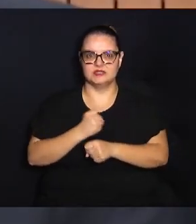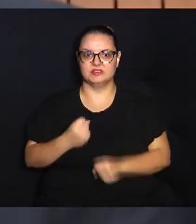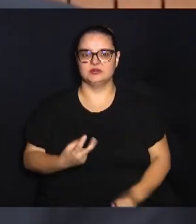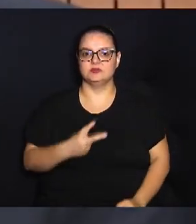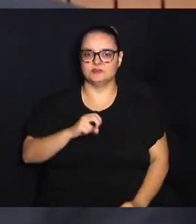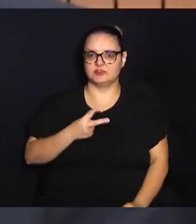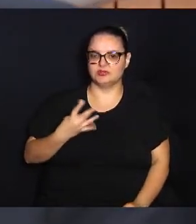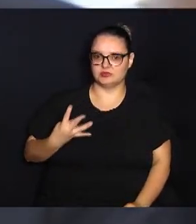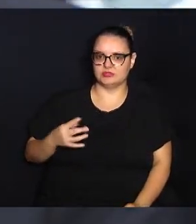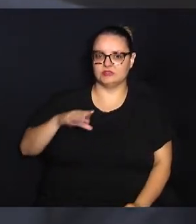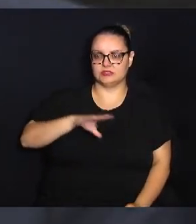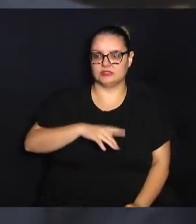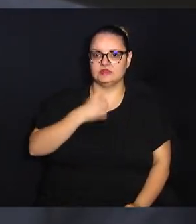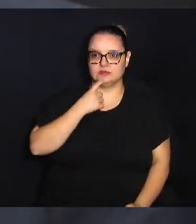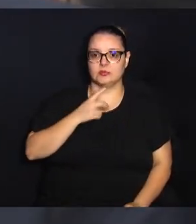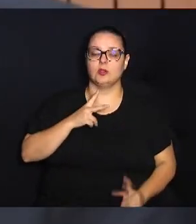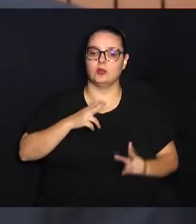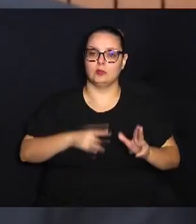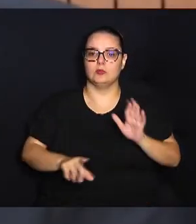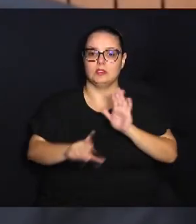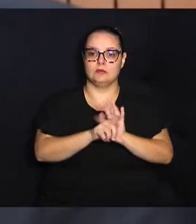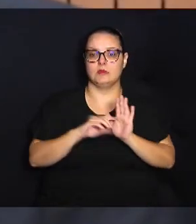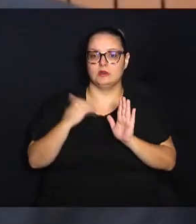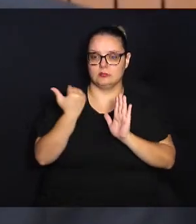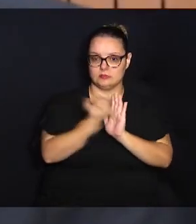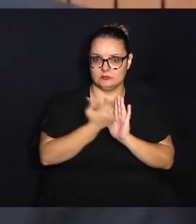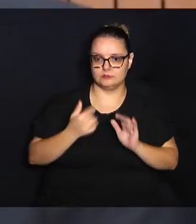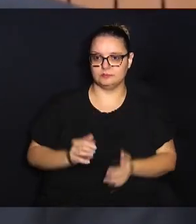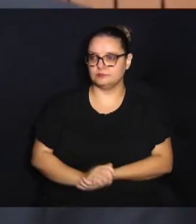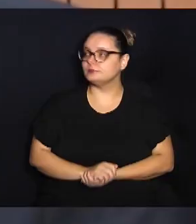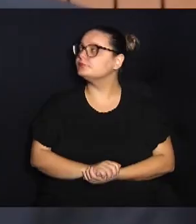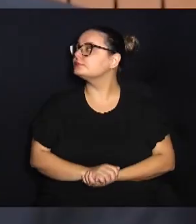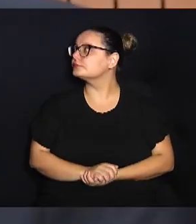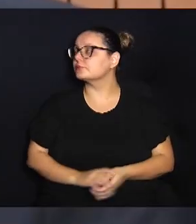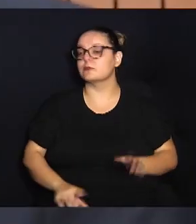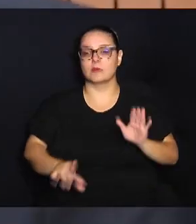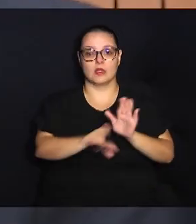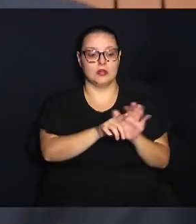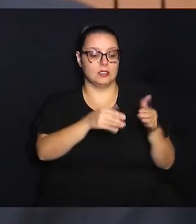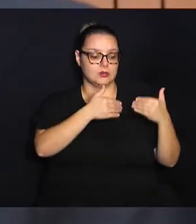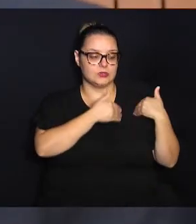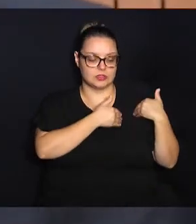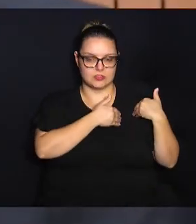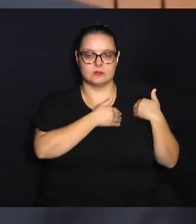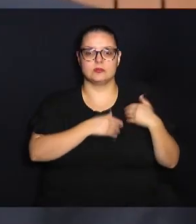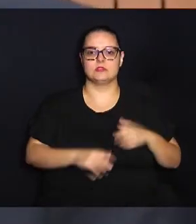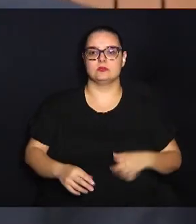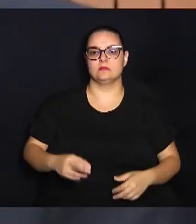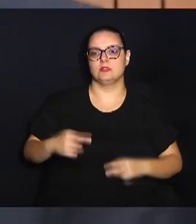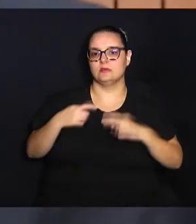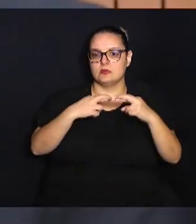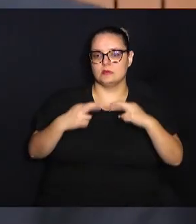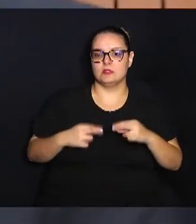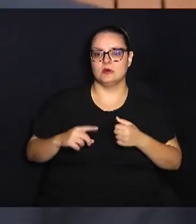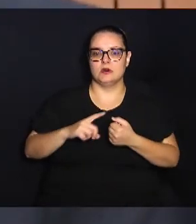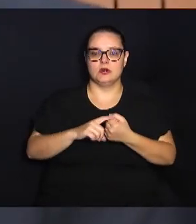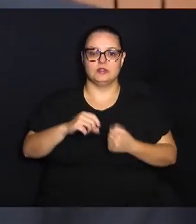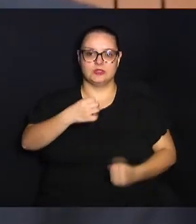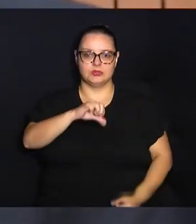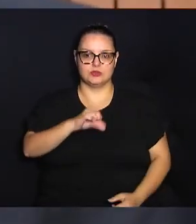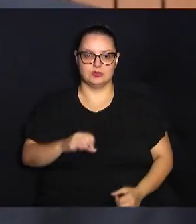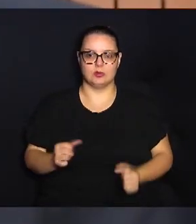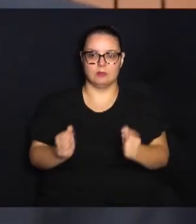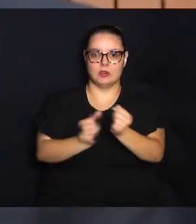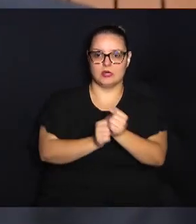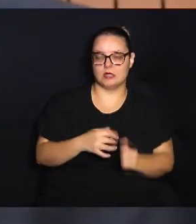conforme determinação legal. Isso é uma determinação da Lei de Responsabilidade Fiscal do artigo 9º, parágrafo 4º da